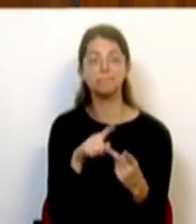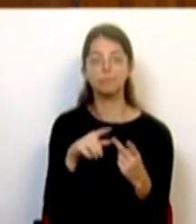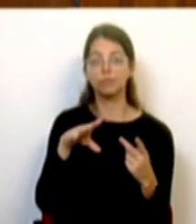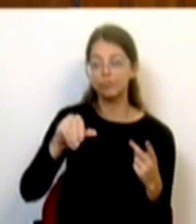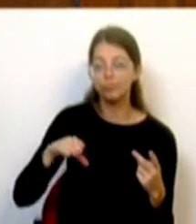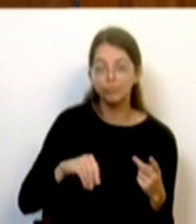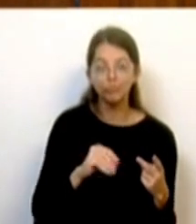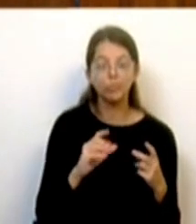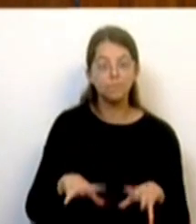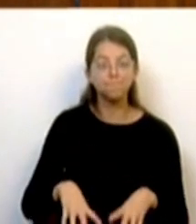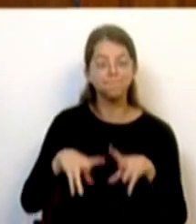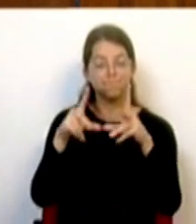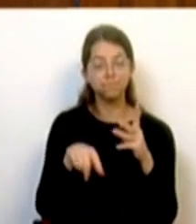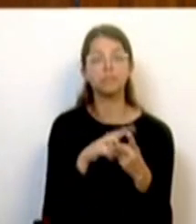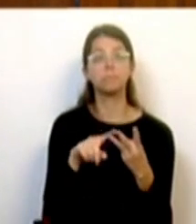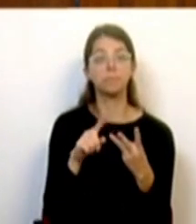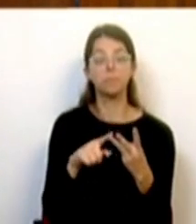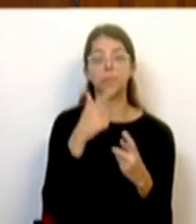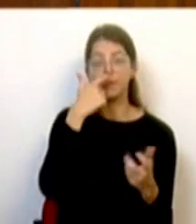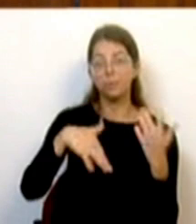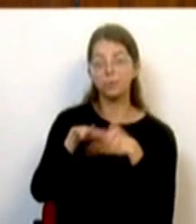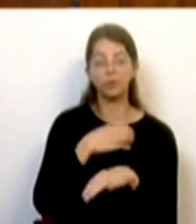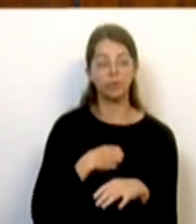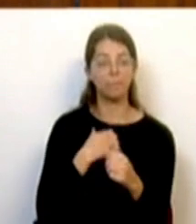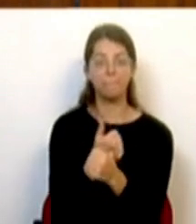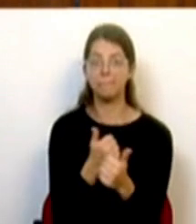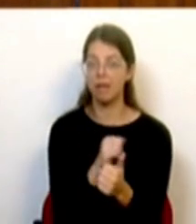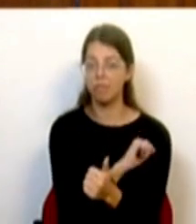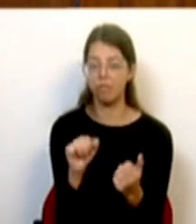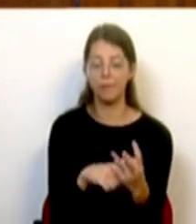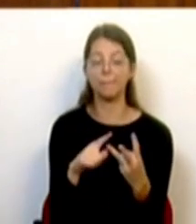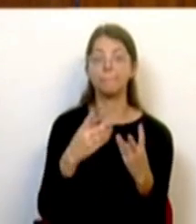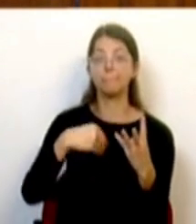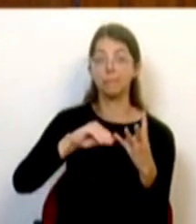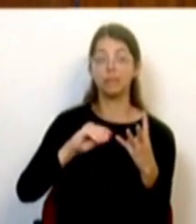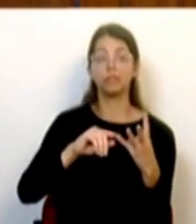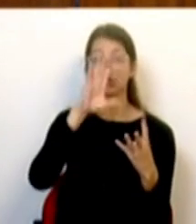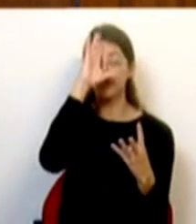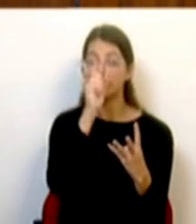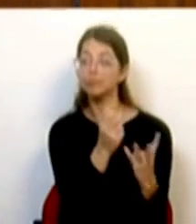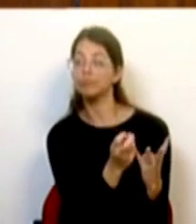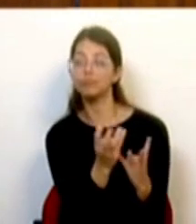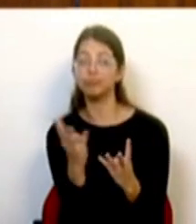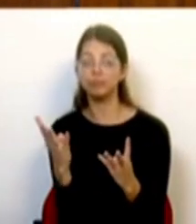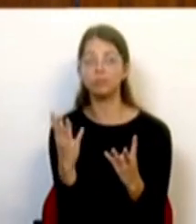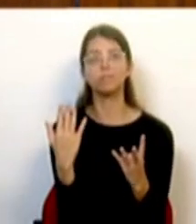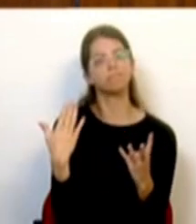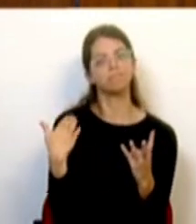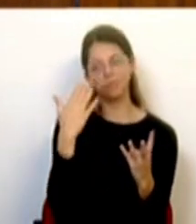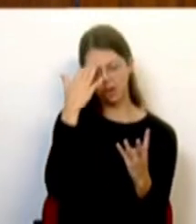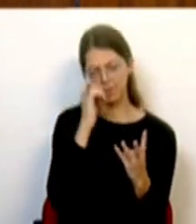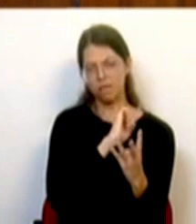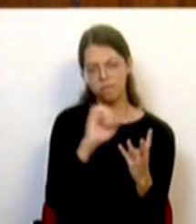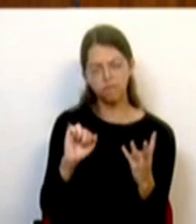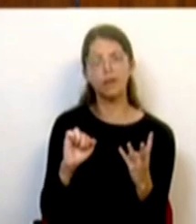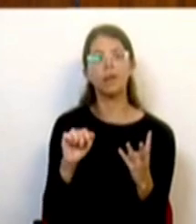regional, àquilo que deve ser o bem-estar das nossas populações e ao Governo, aos Governos, compete mesmo a